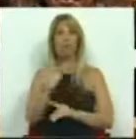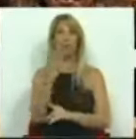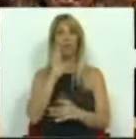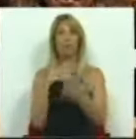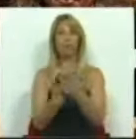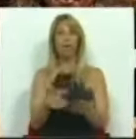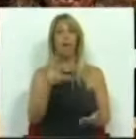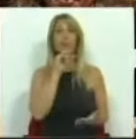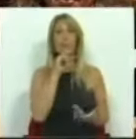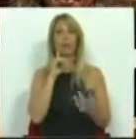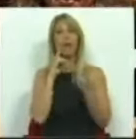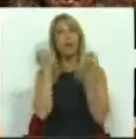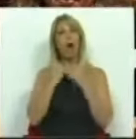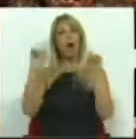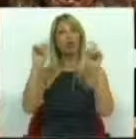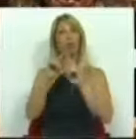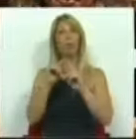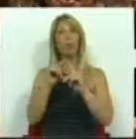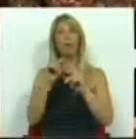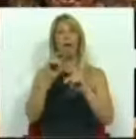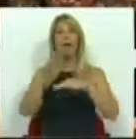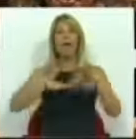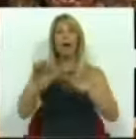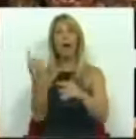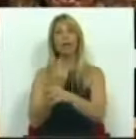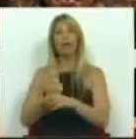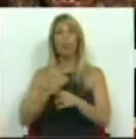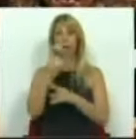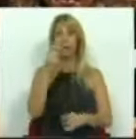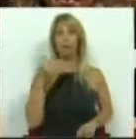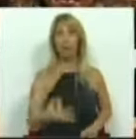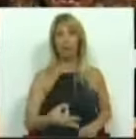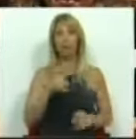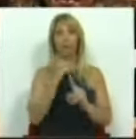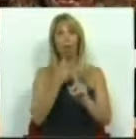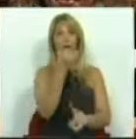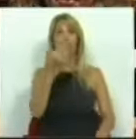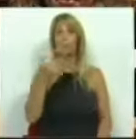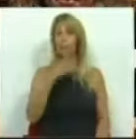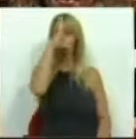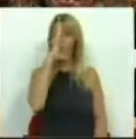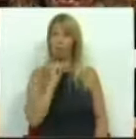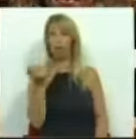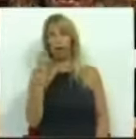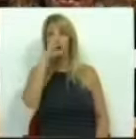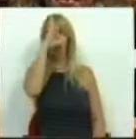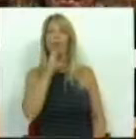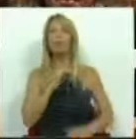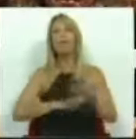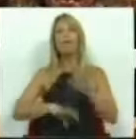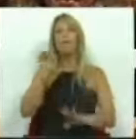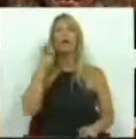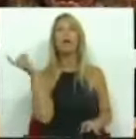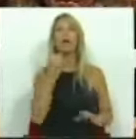possibilidade de autonomização de áreas de atividade da CP. Em 2007, o Governo de então procedeu a revisão